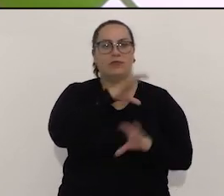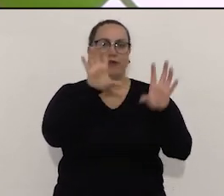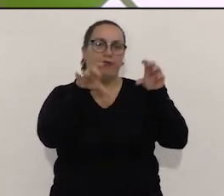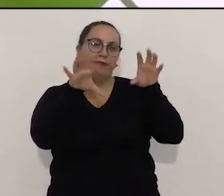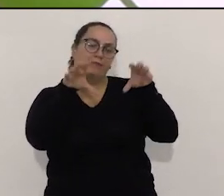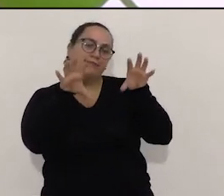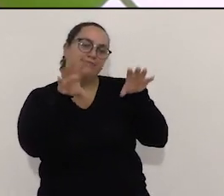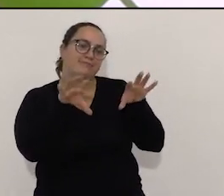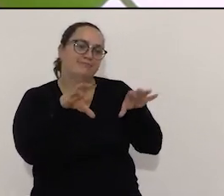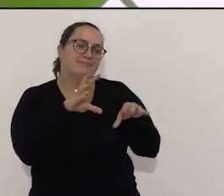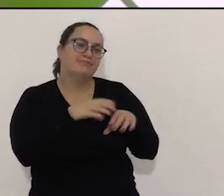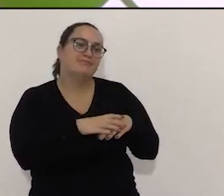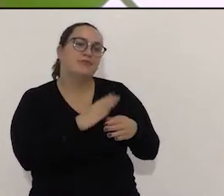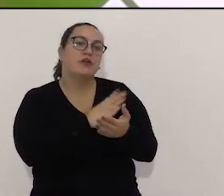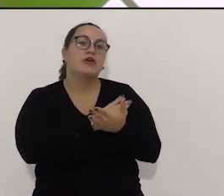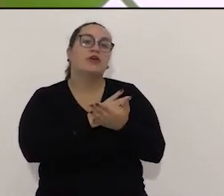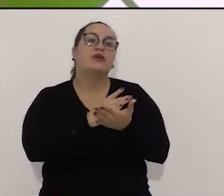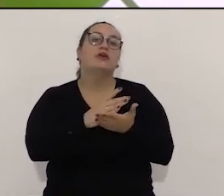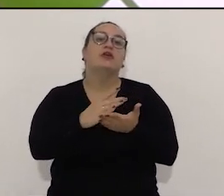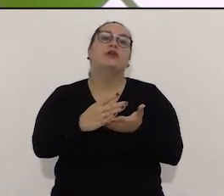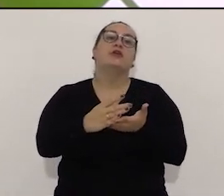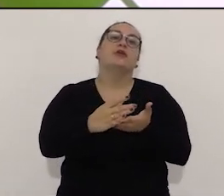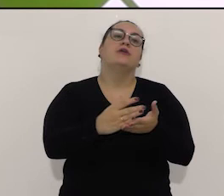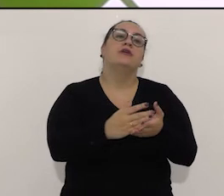chovendo no molhado, mas eu acho que é uma iniciativa